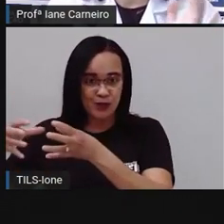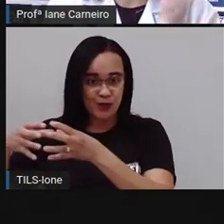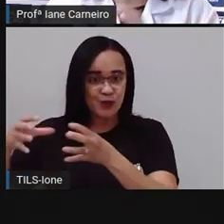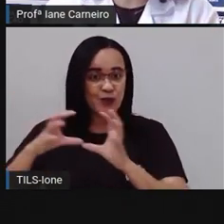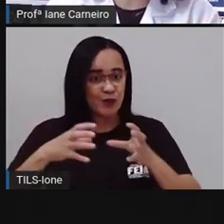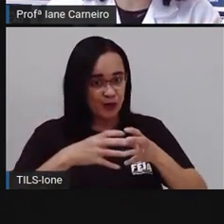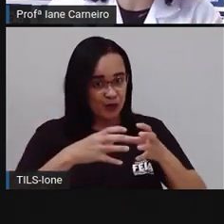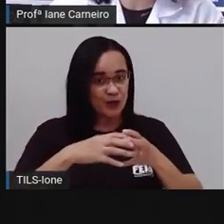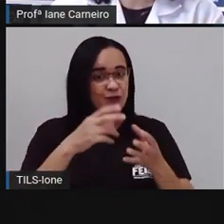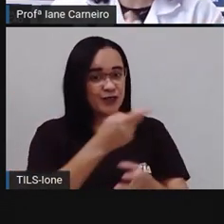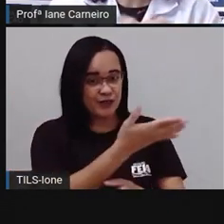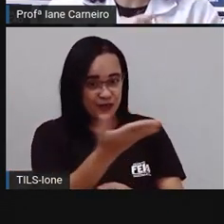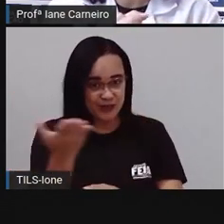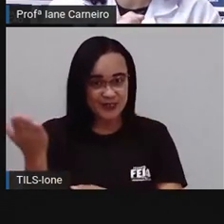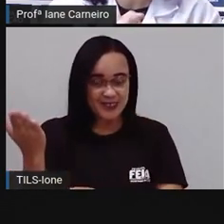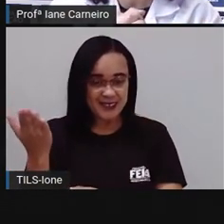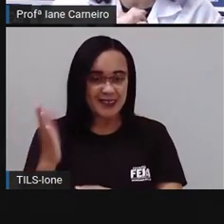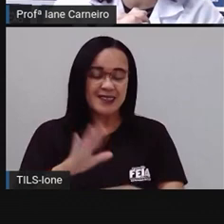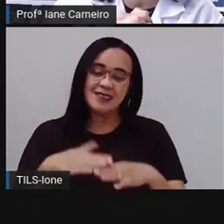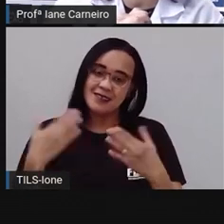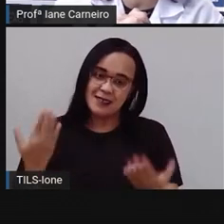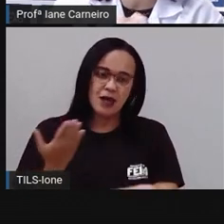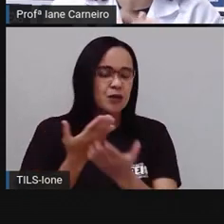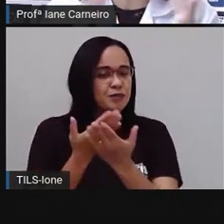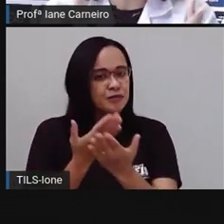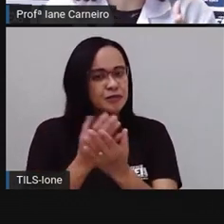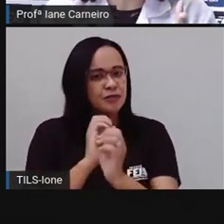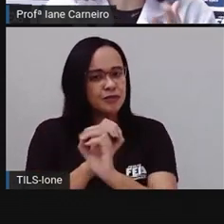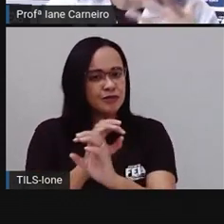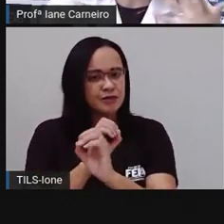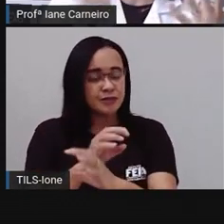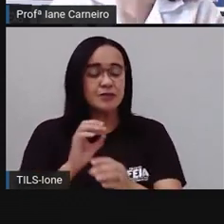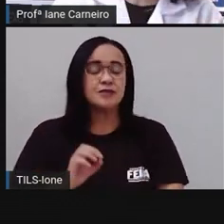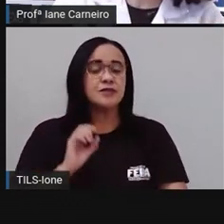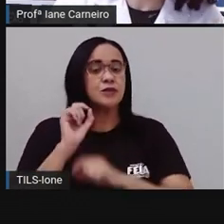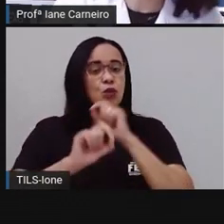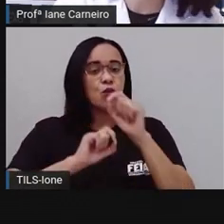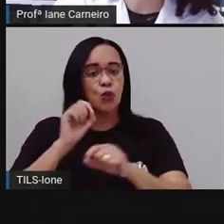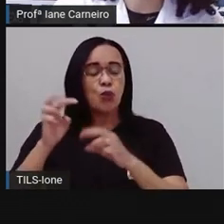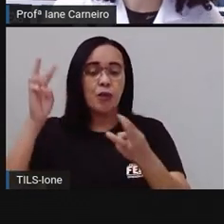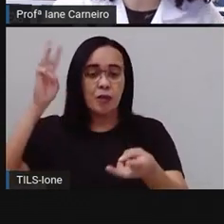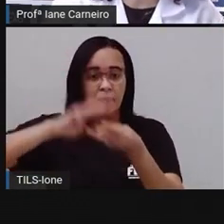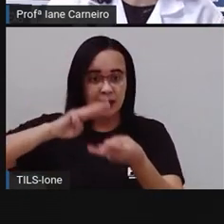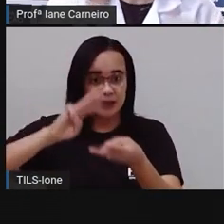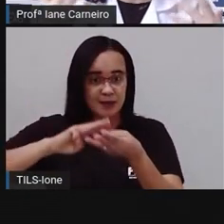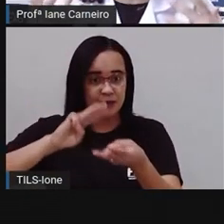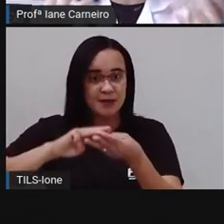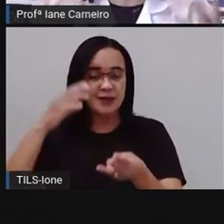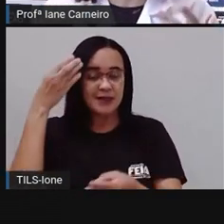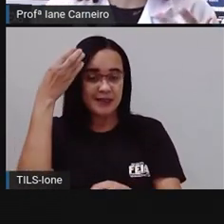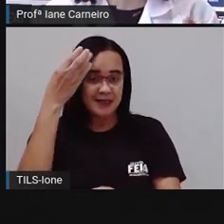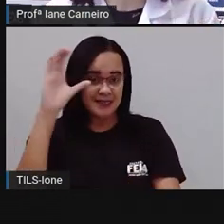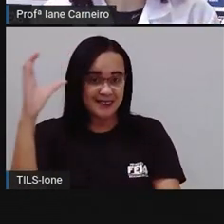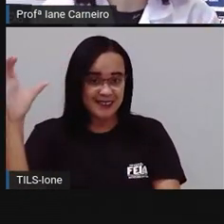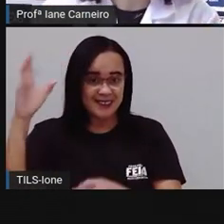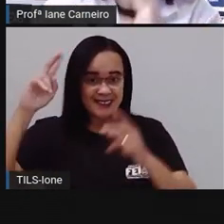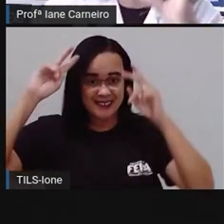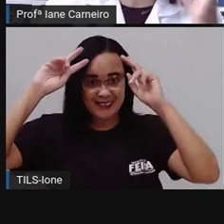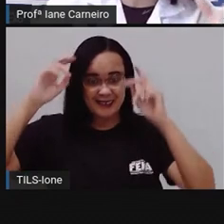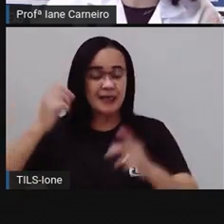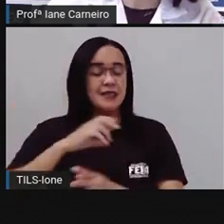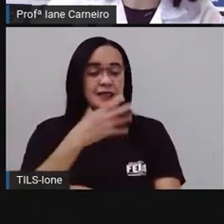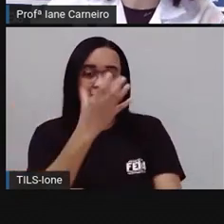essa aula é uma aula de matemática e ciências da natureza e a gente vai falar da